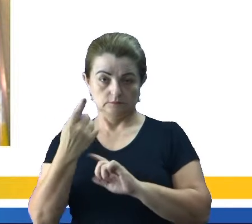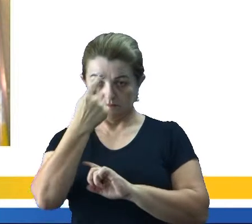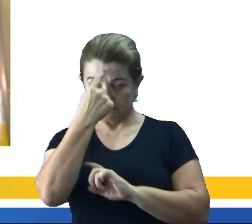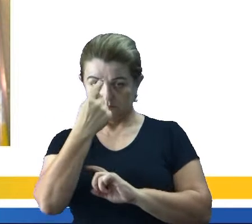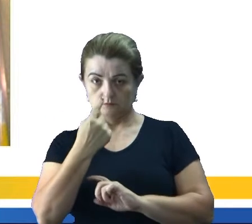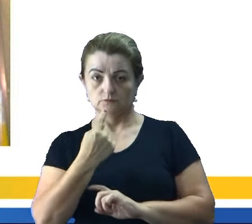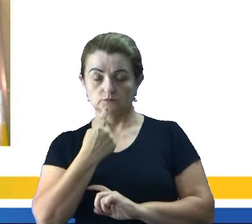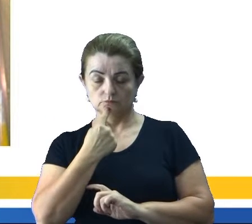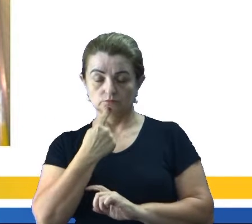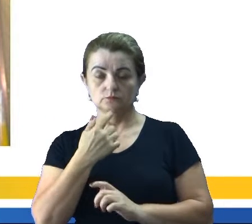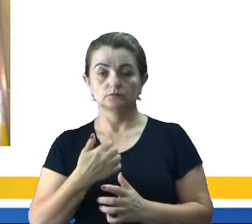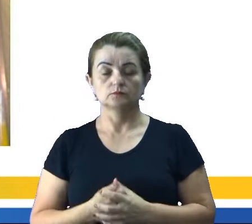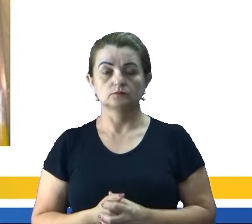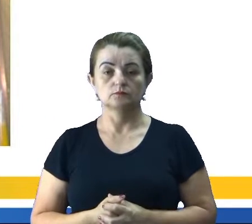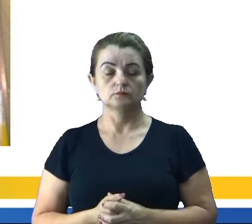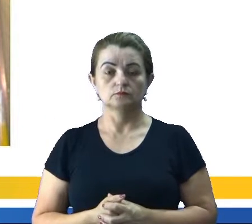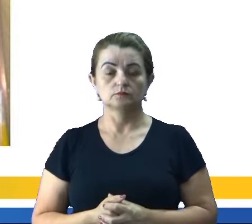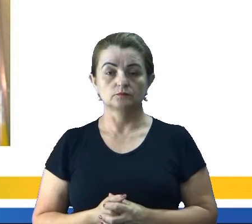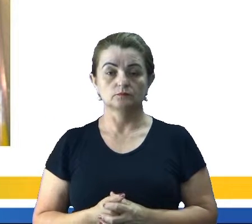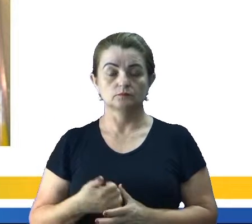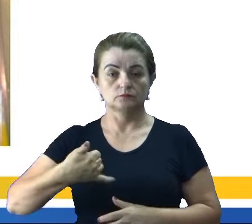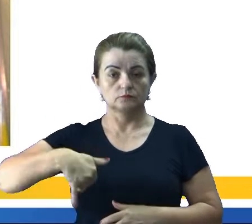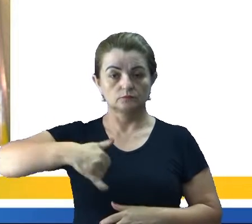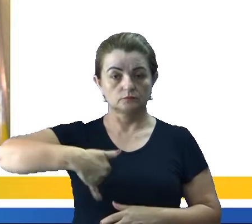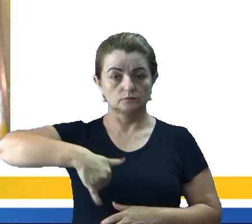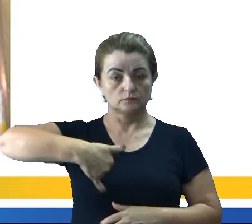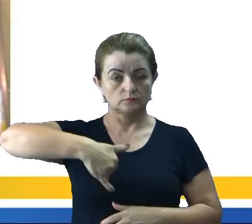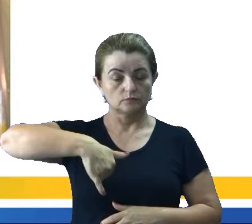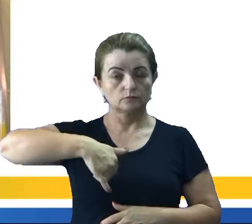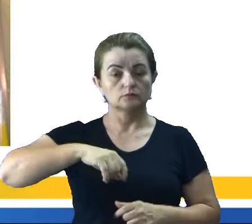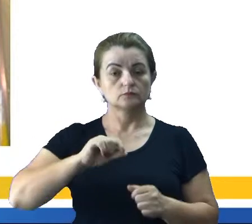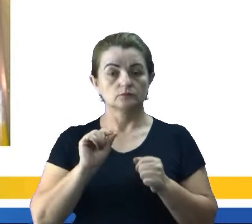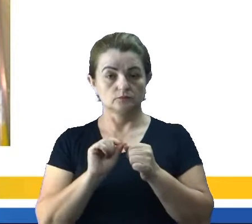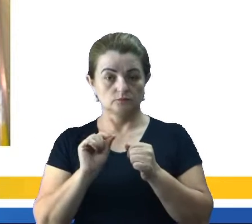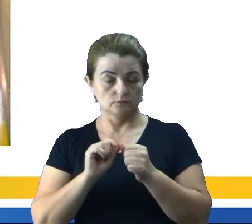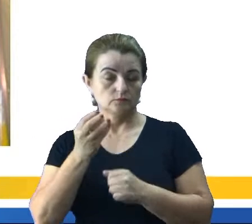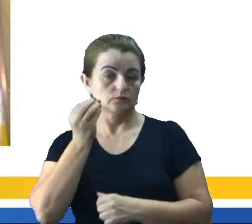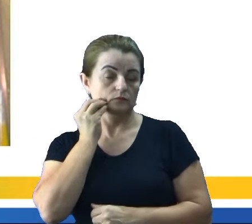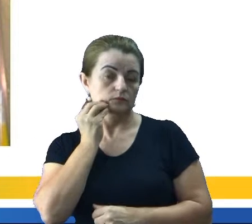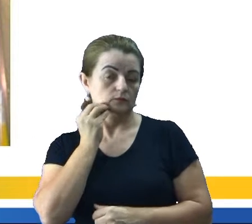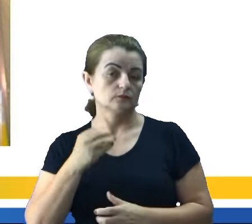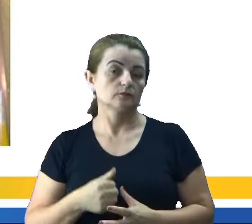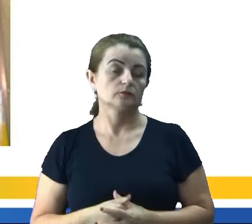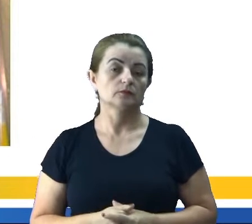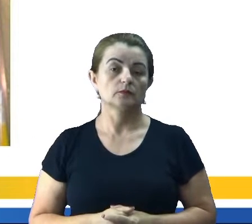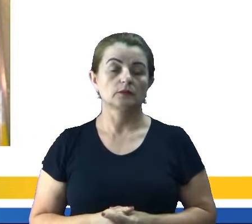ali, né, muito provavelmente, químicos também realizando uma espécie de experimento.